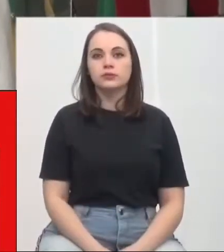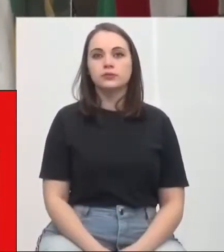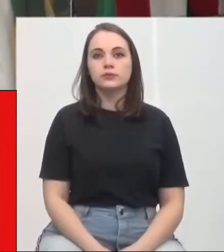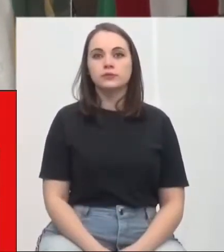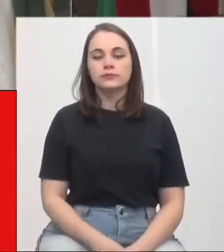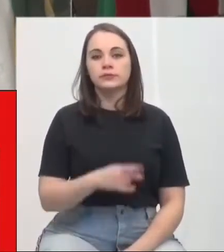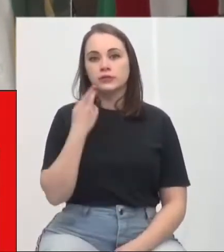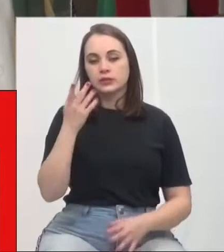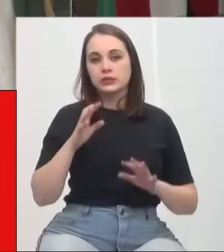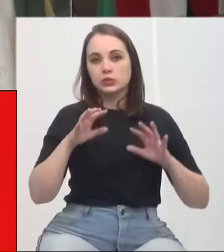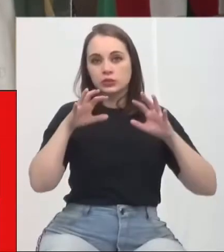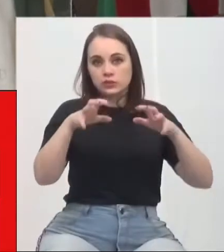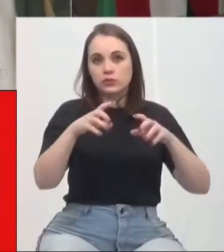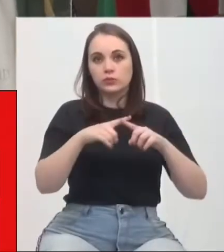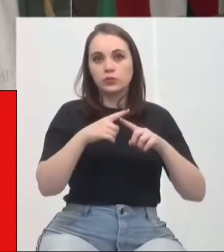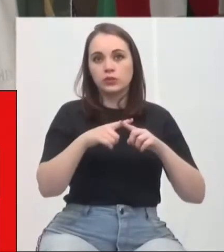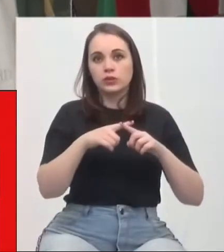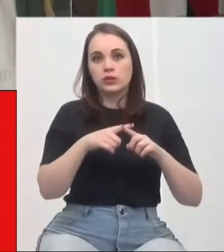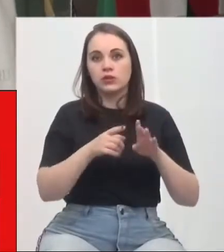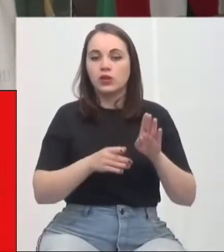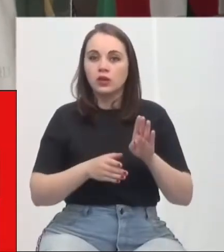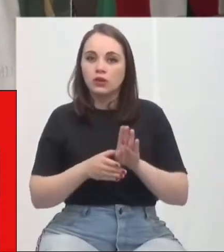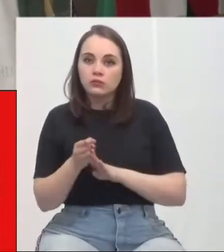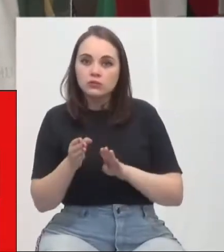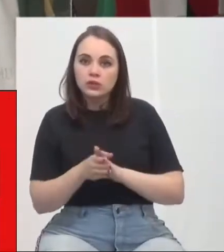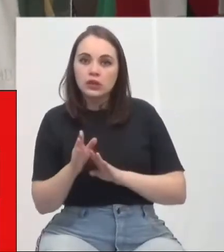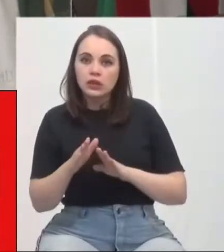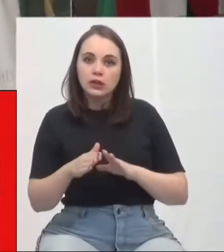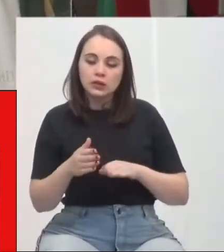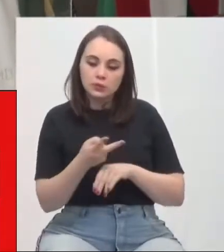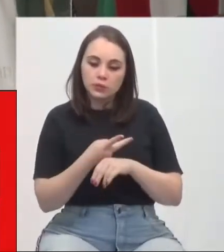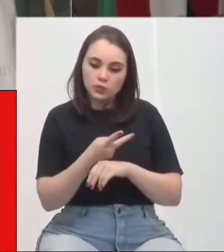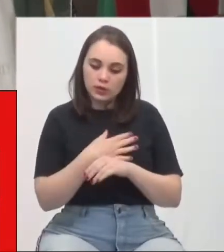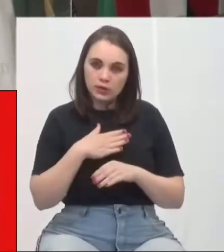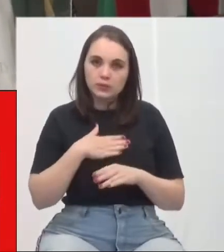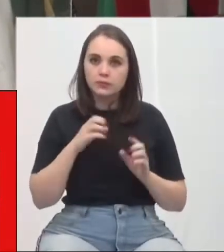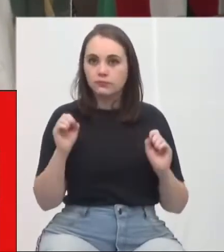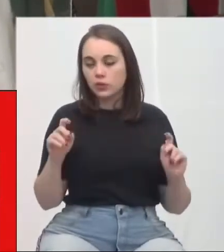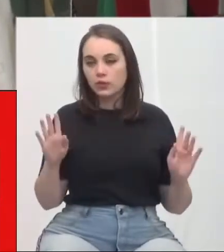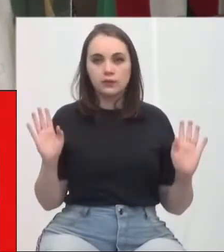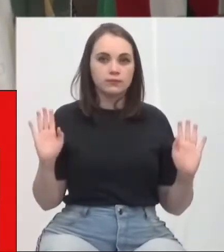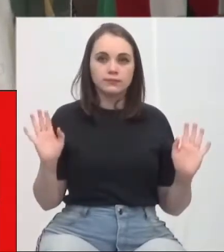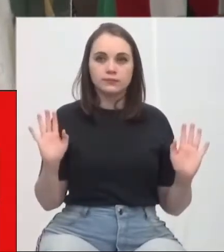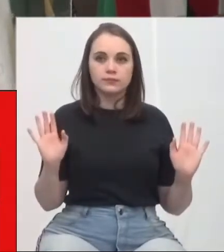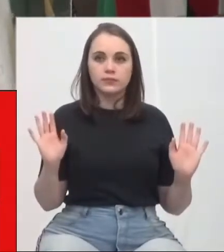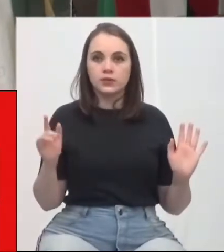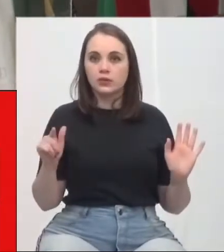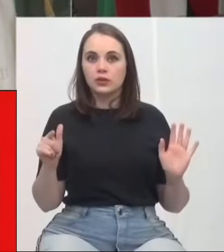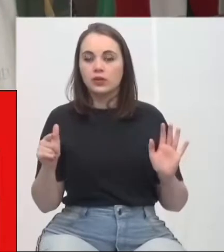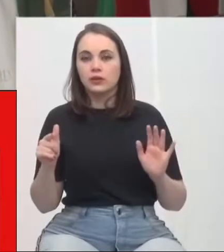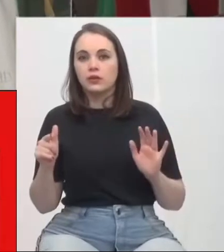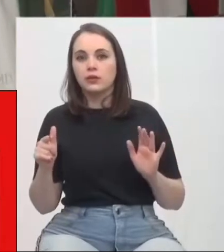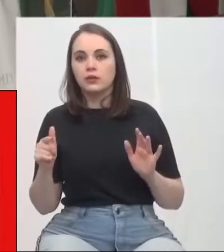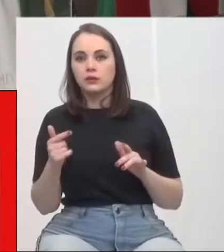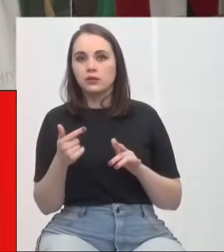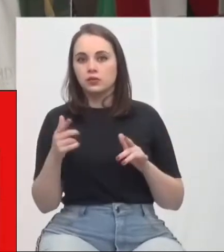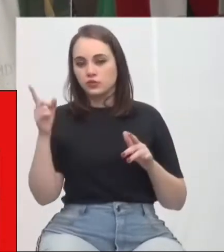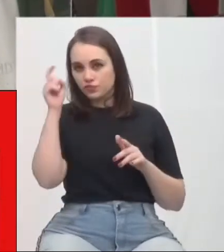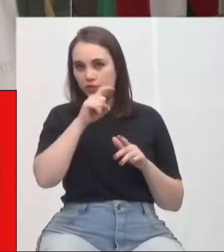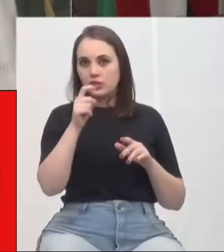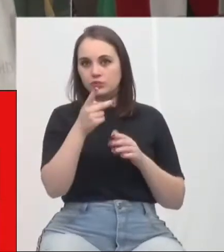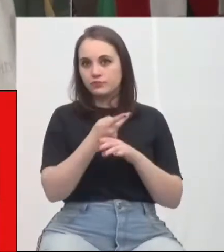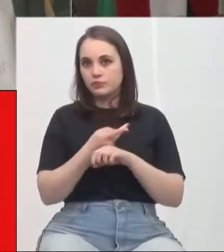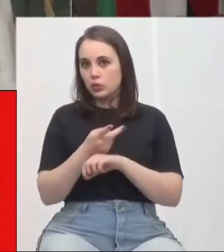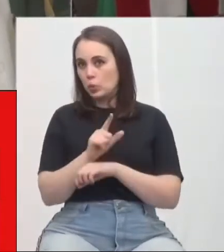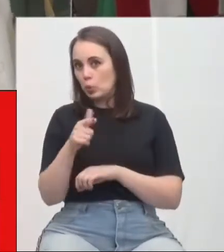Criciúma Esporte Clube porque foram conselheiros recentemente eleitos que me procuraram. Não teria problema de analisar outras situações. Mas faço